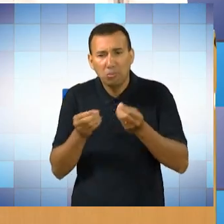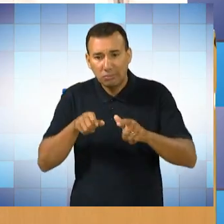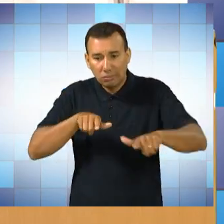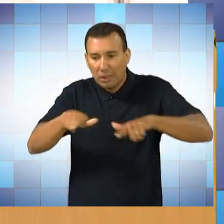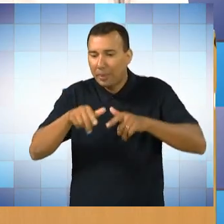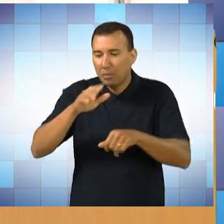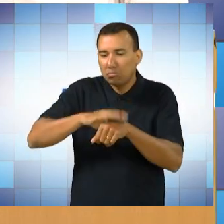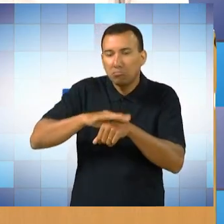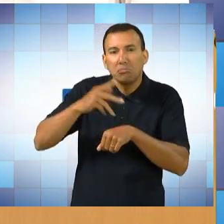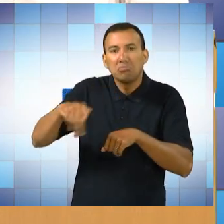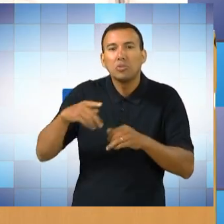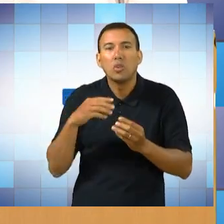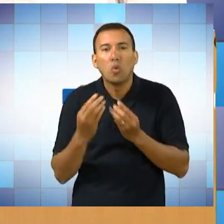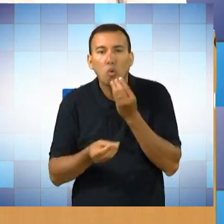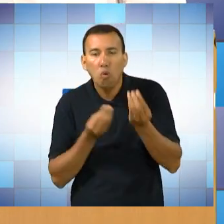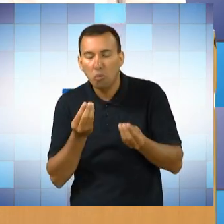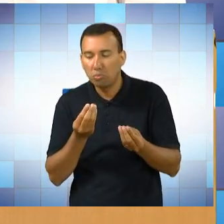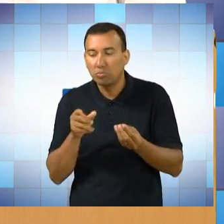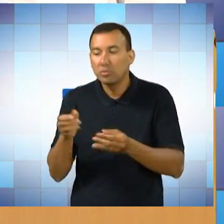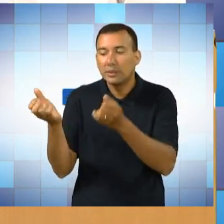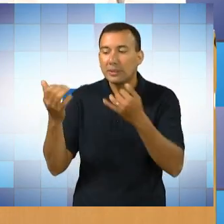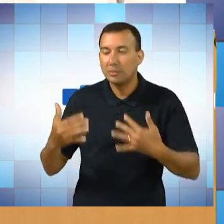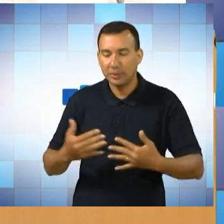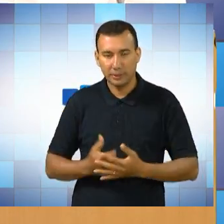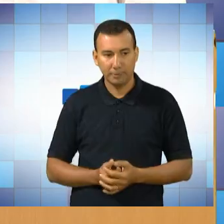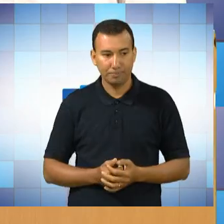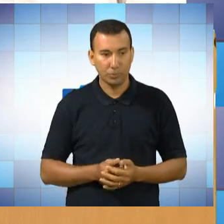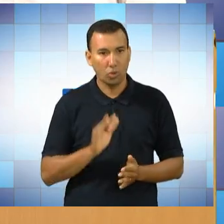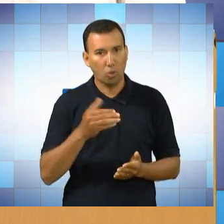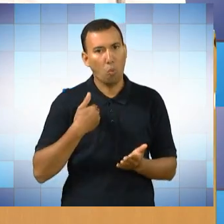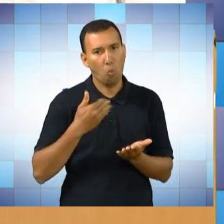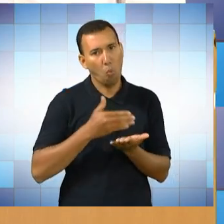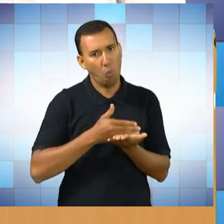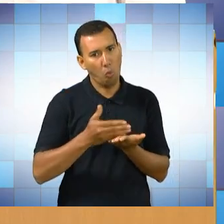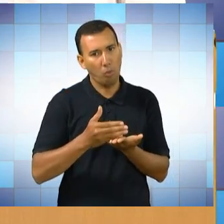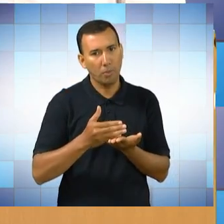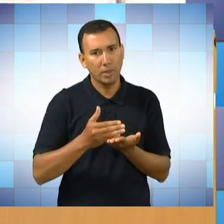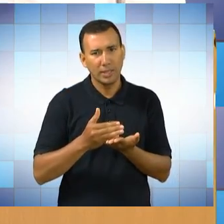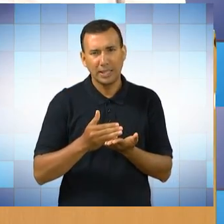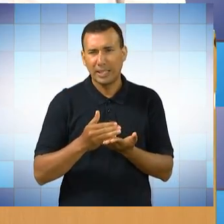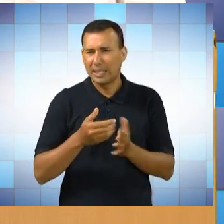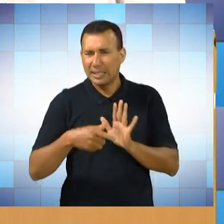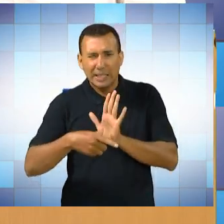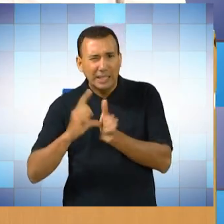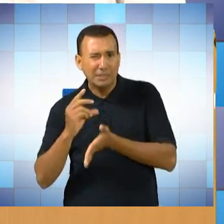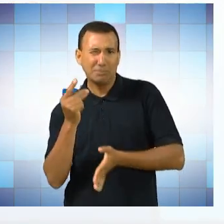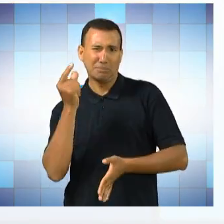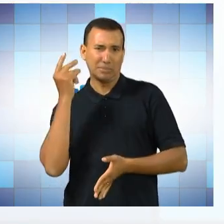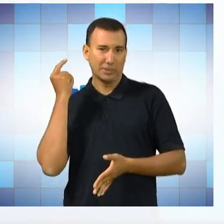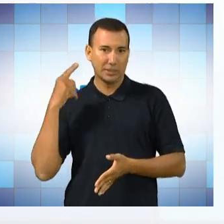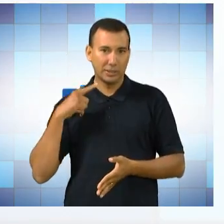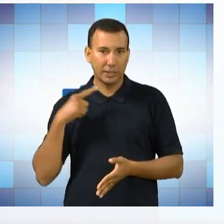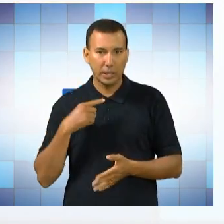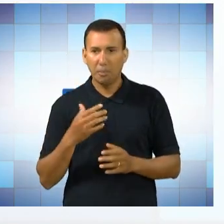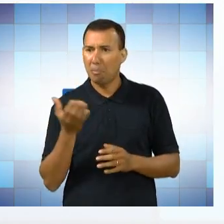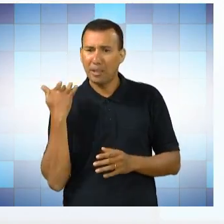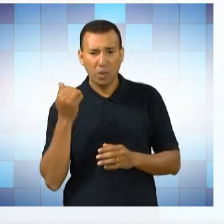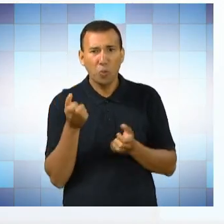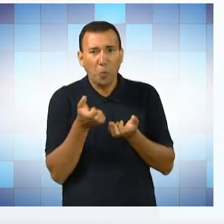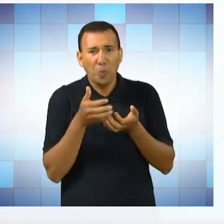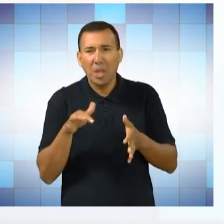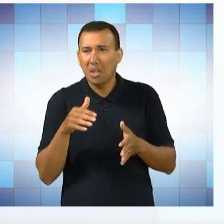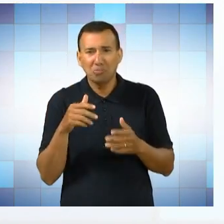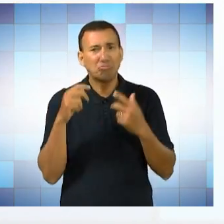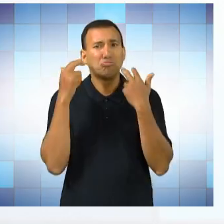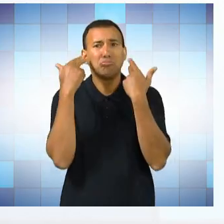faz dentro do teatro? Eu comecei muito cedo, de uma forma, eu posso dizer que despretensiosa. Sim.